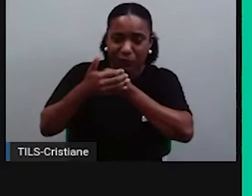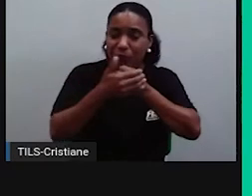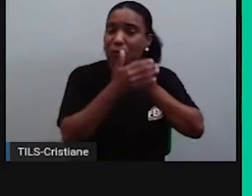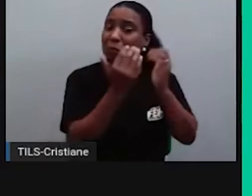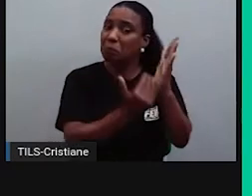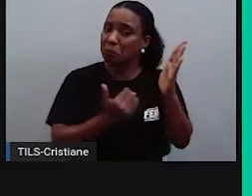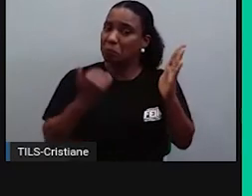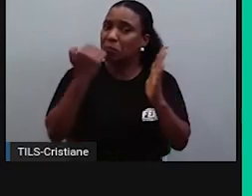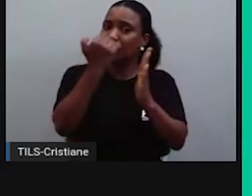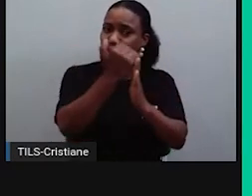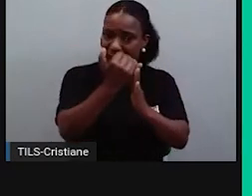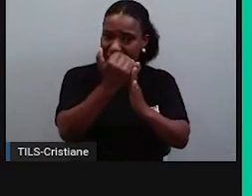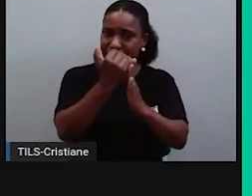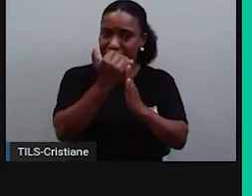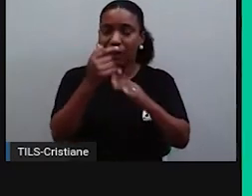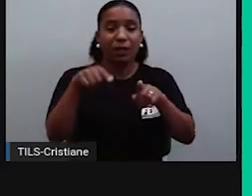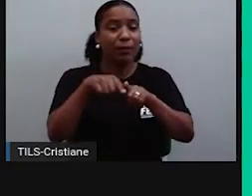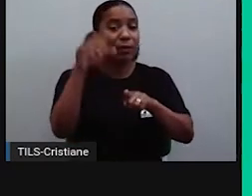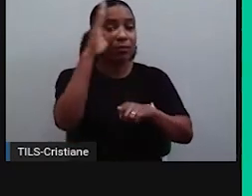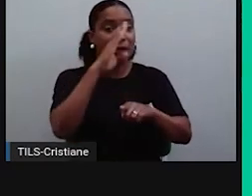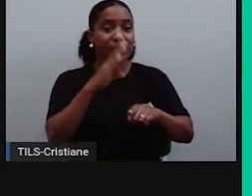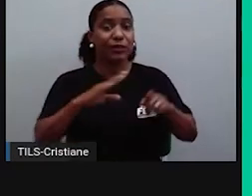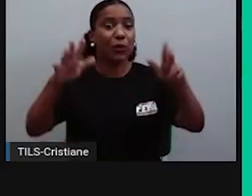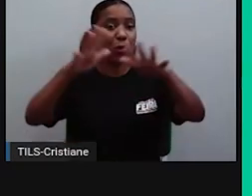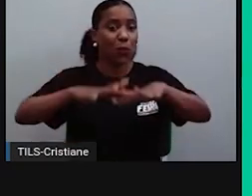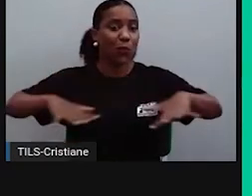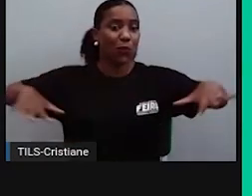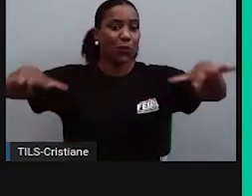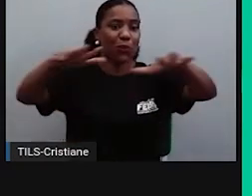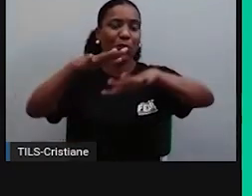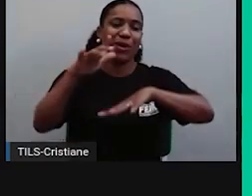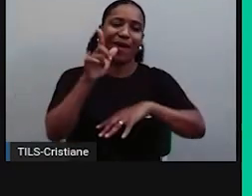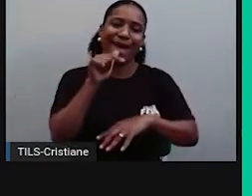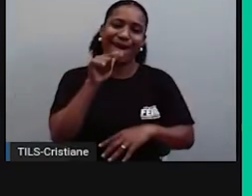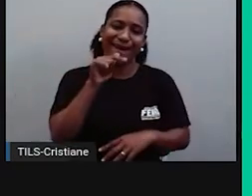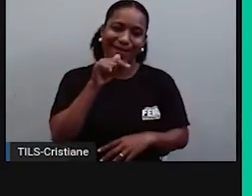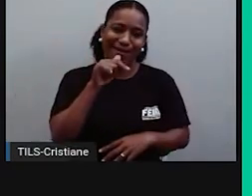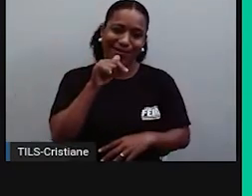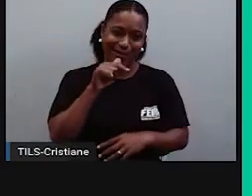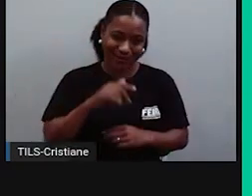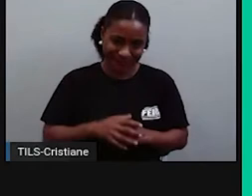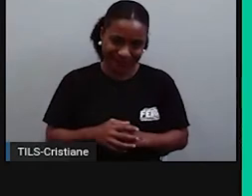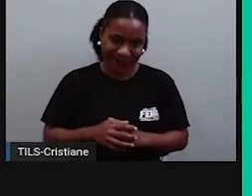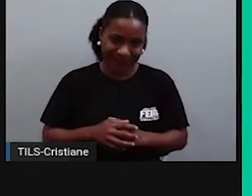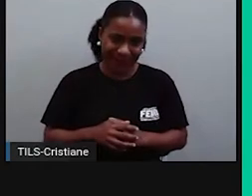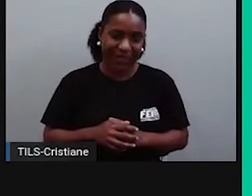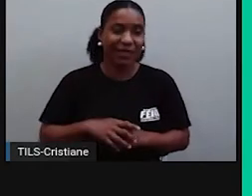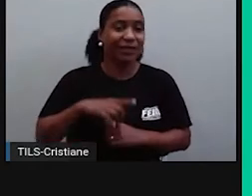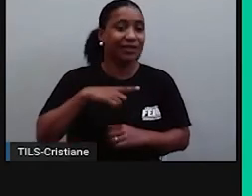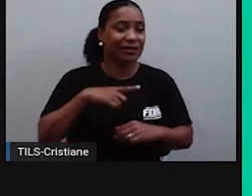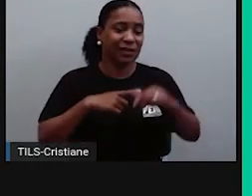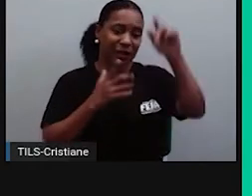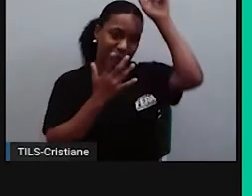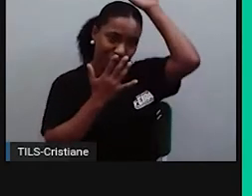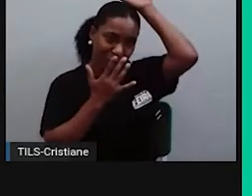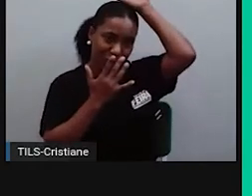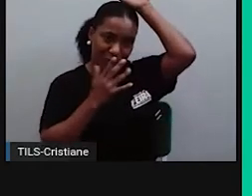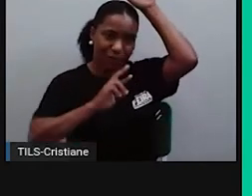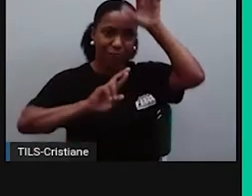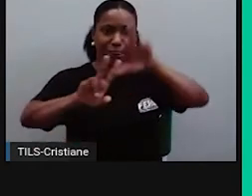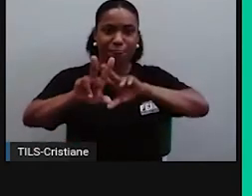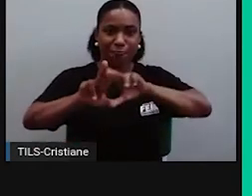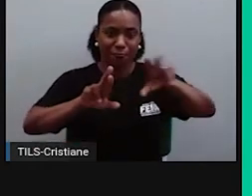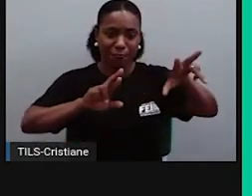brasileiro. E dificultava um pouco, né? O estudo para saber mesmo dessas populações viviam. Mas era uma